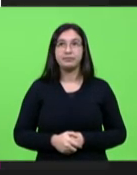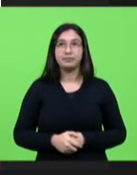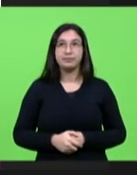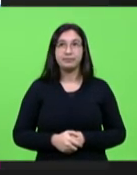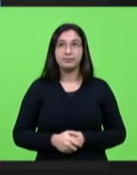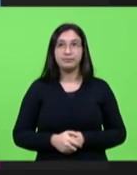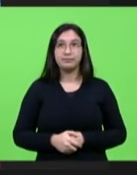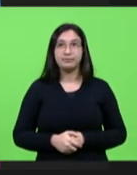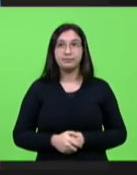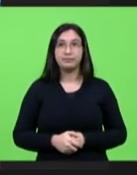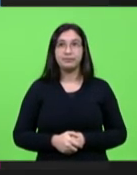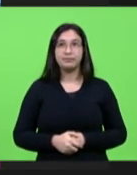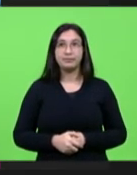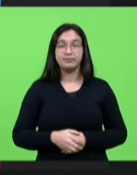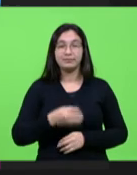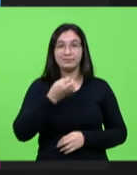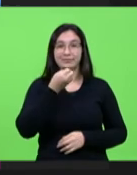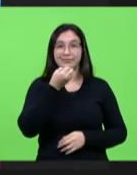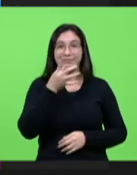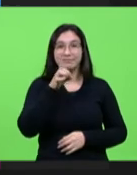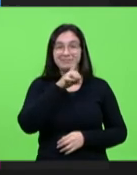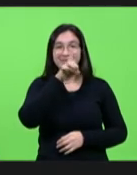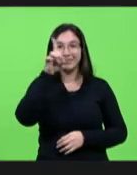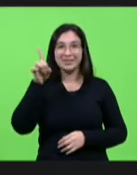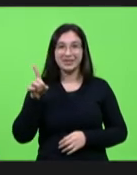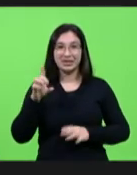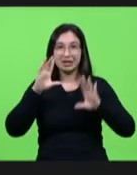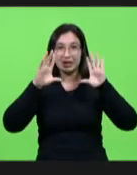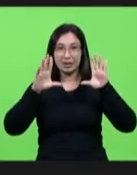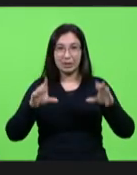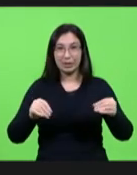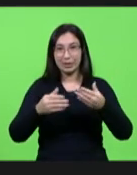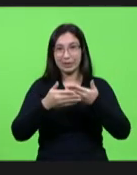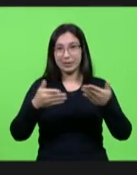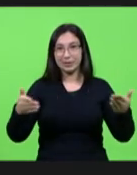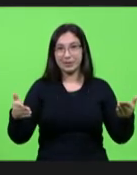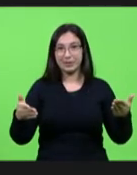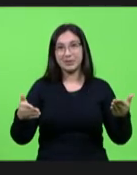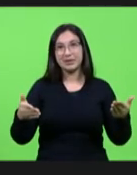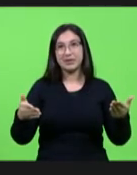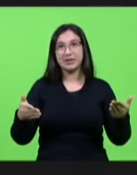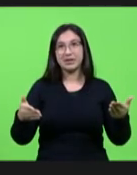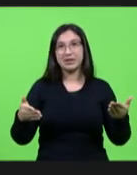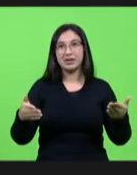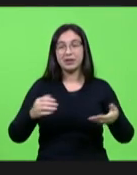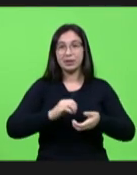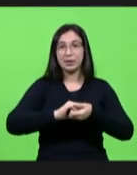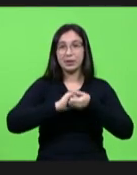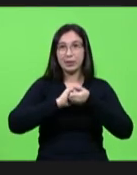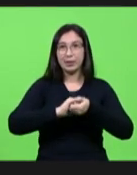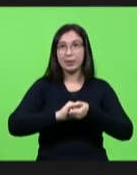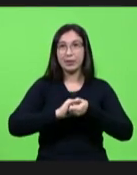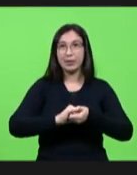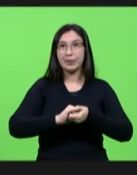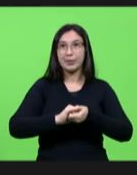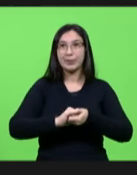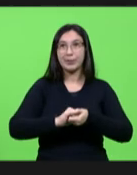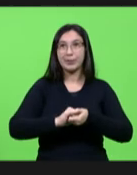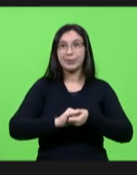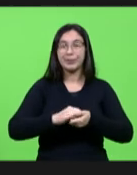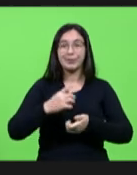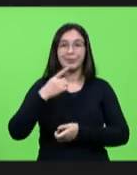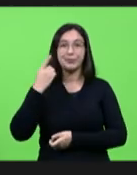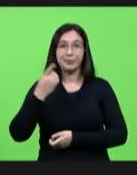bom dia a todas e todos cumprimento a